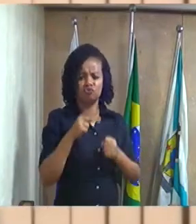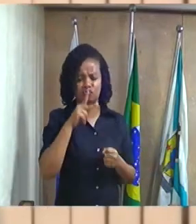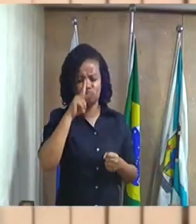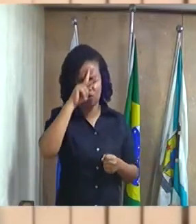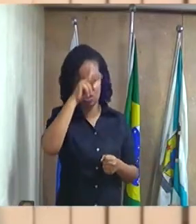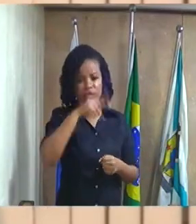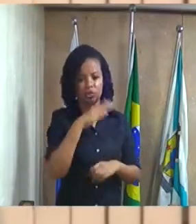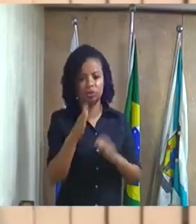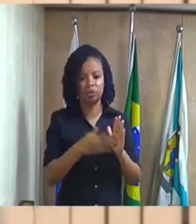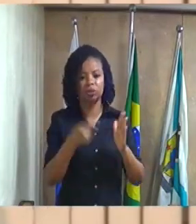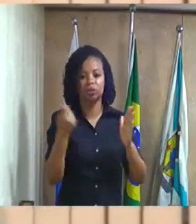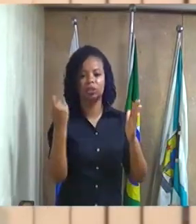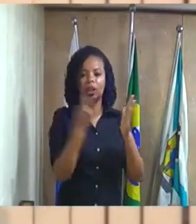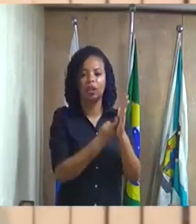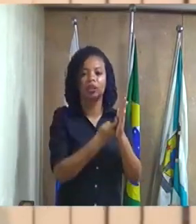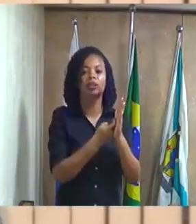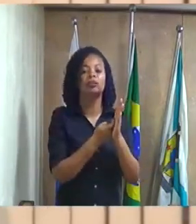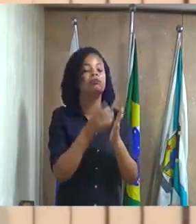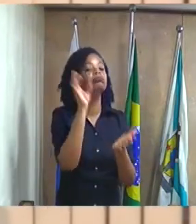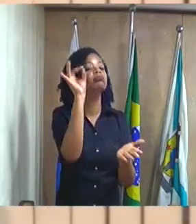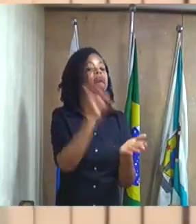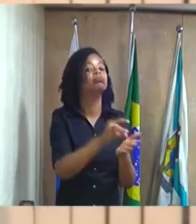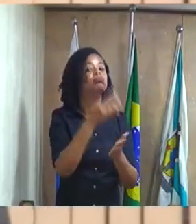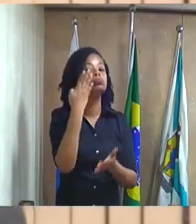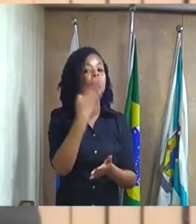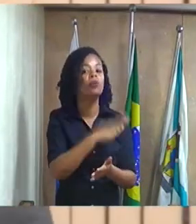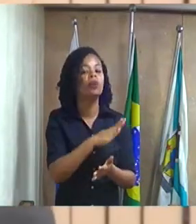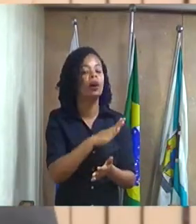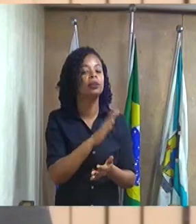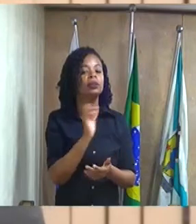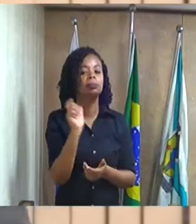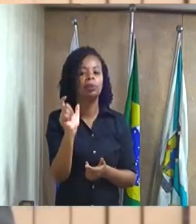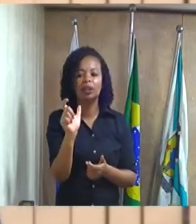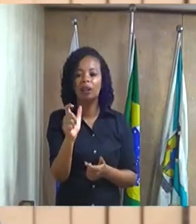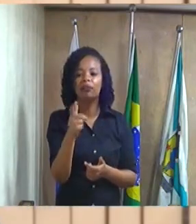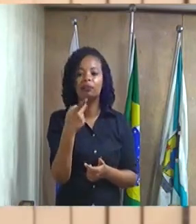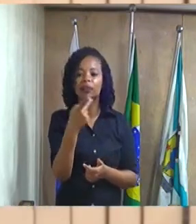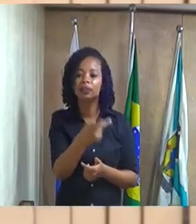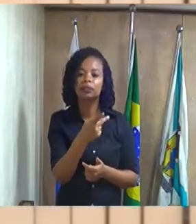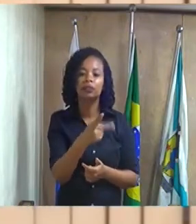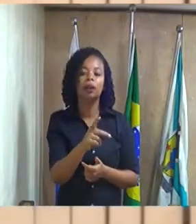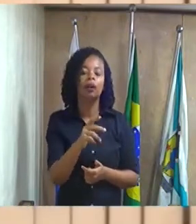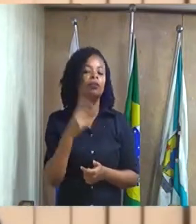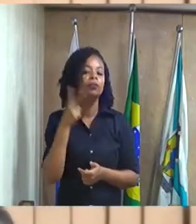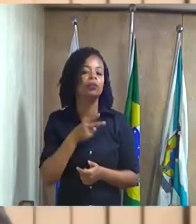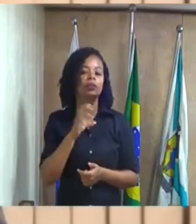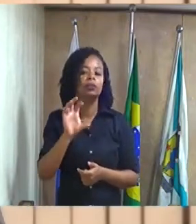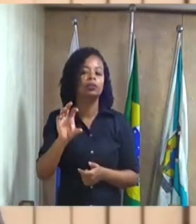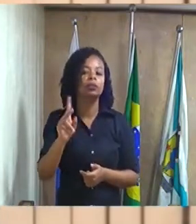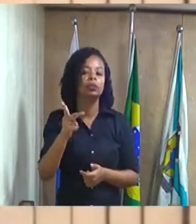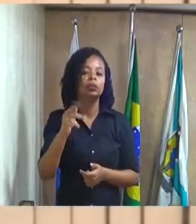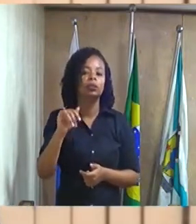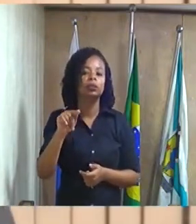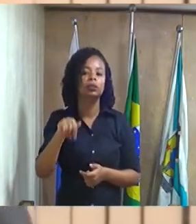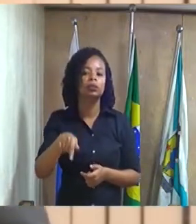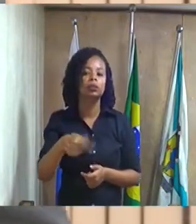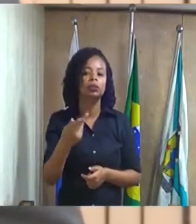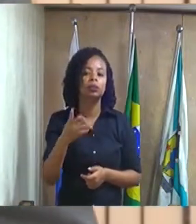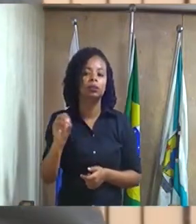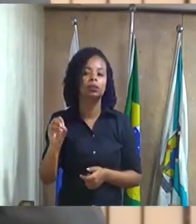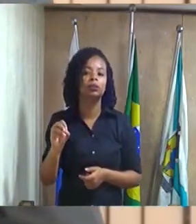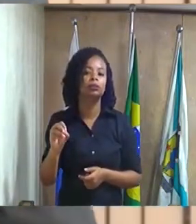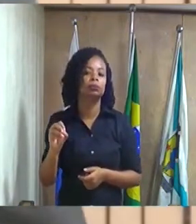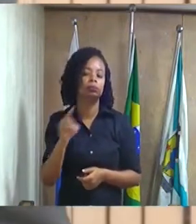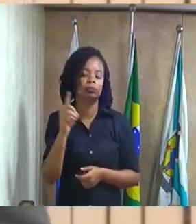materializadas porque conforme foi dito aí pelo Chiquinho eu não tenho dúvida que o nosso chefe do executivo não vai compactuar com